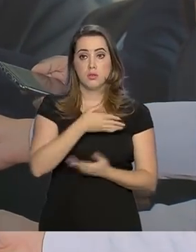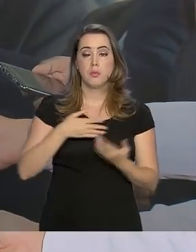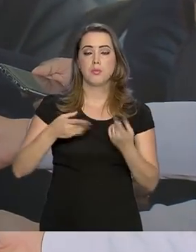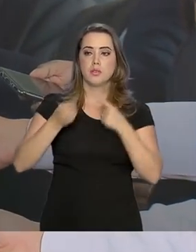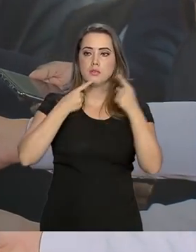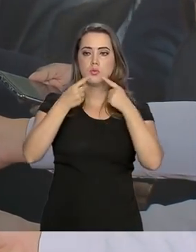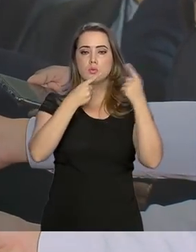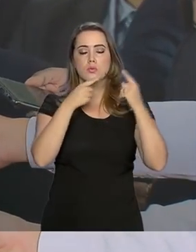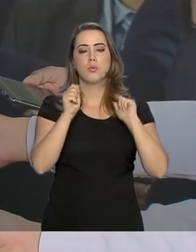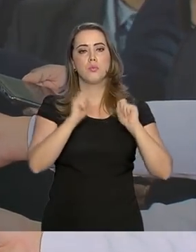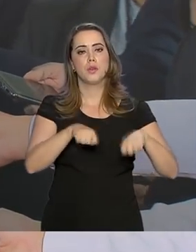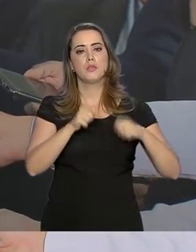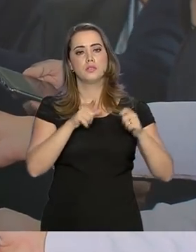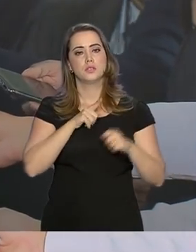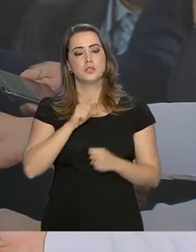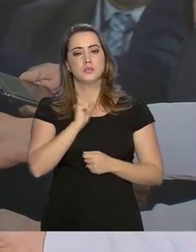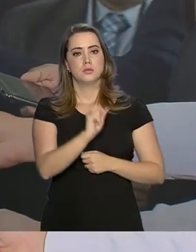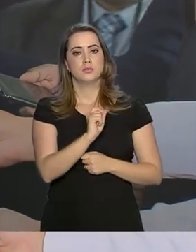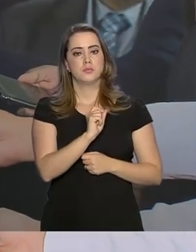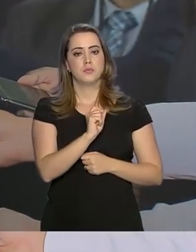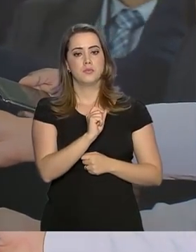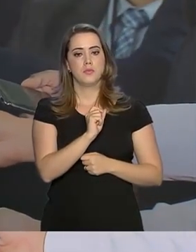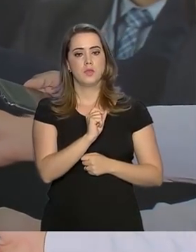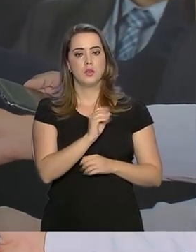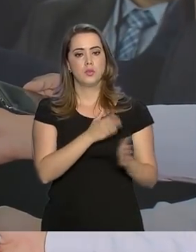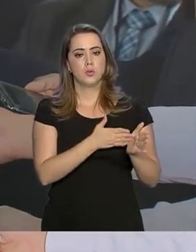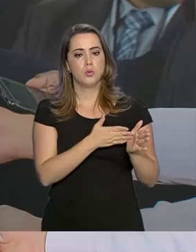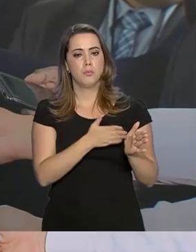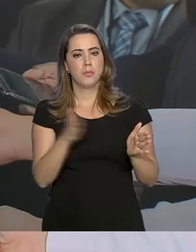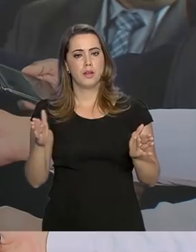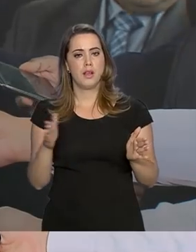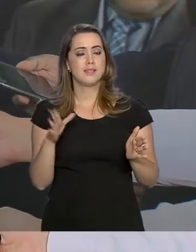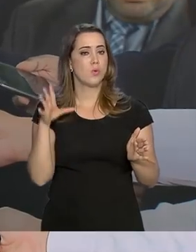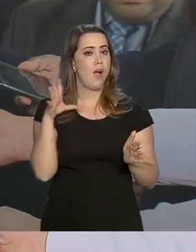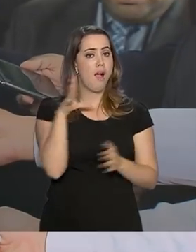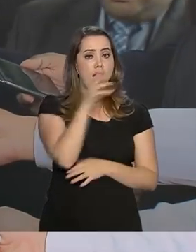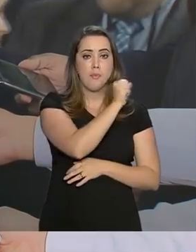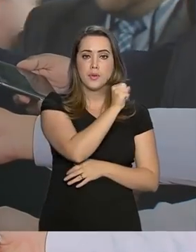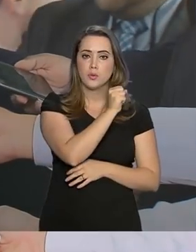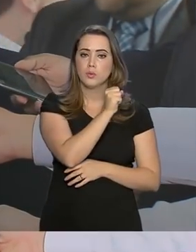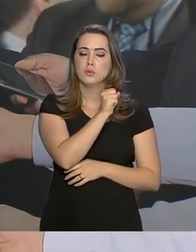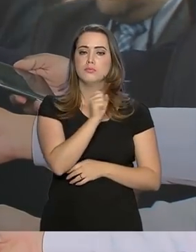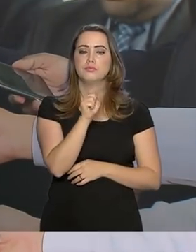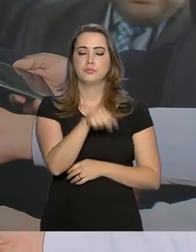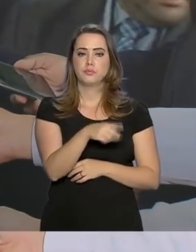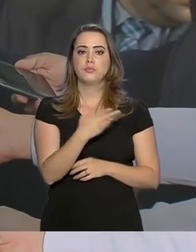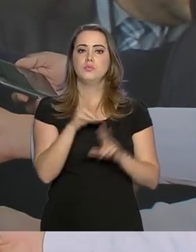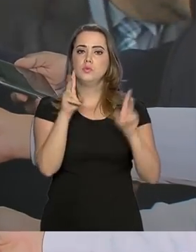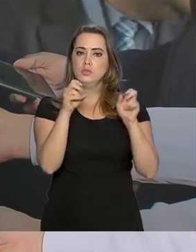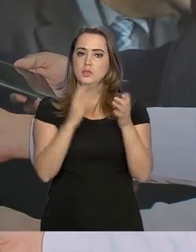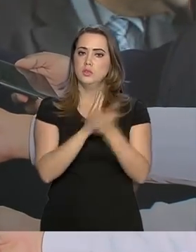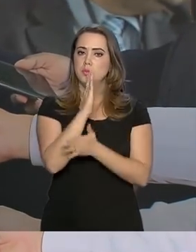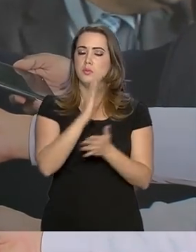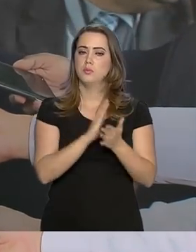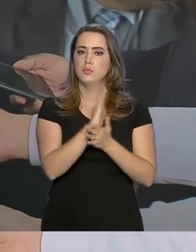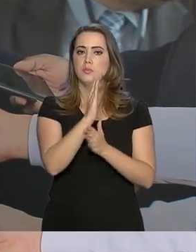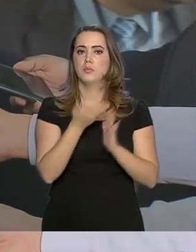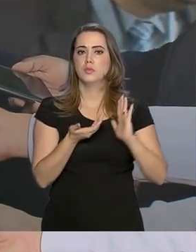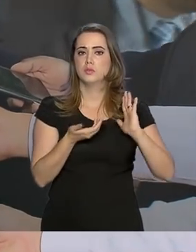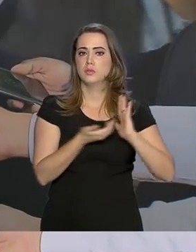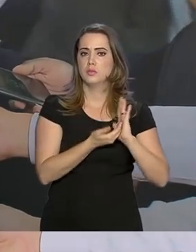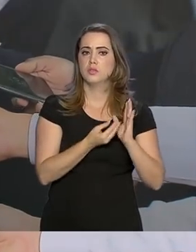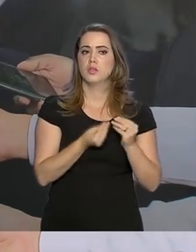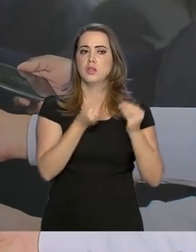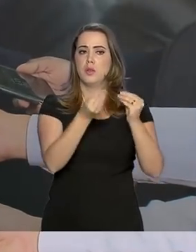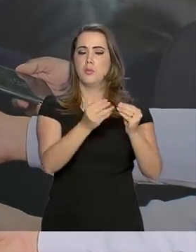para que a gente possa ter no prazo regimental o mais rápido possível, essa matéria aprovada na Câmara, enviada